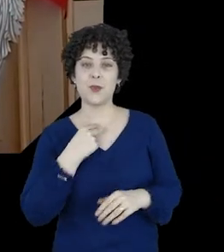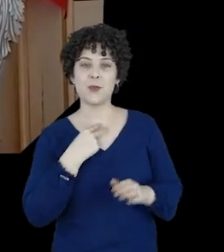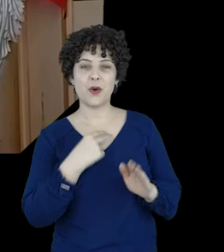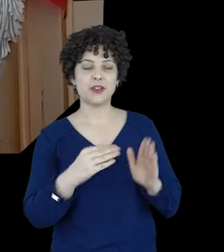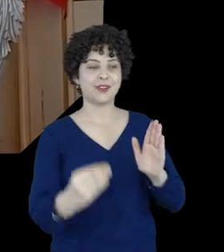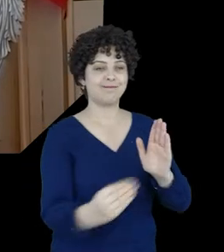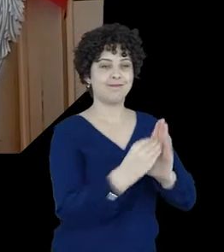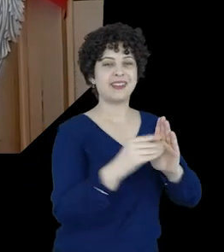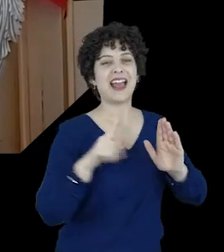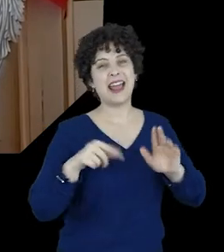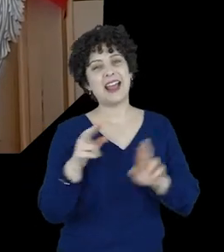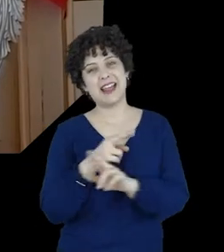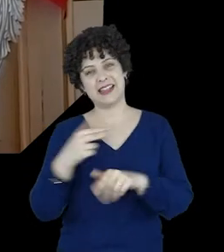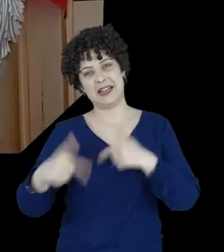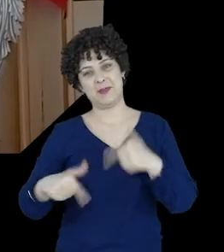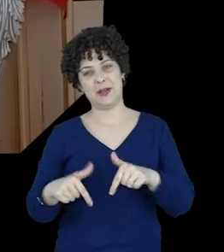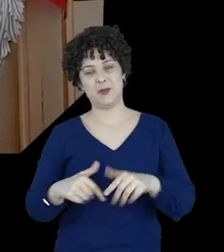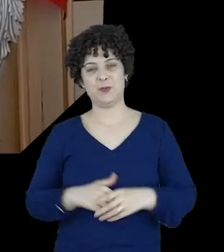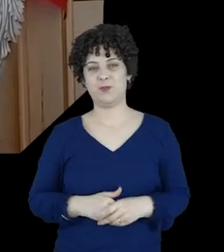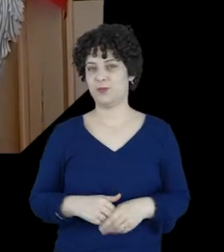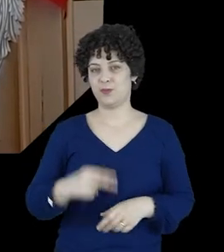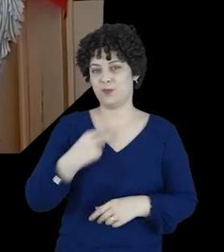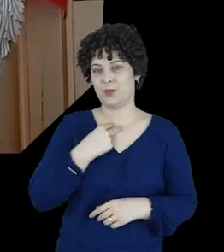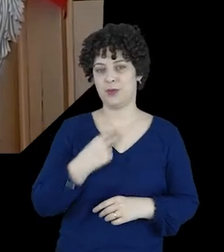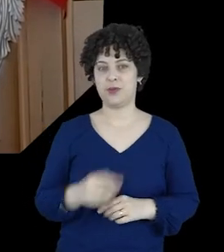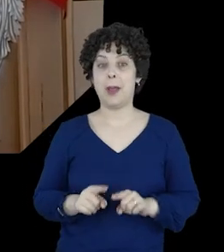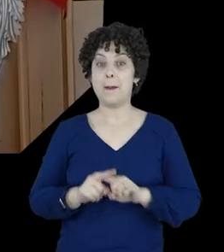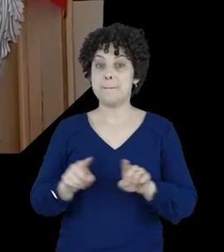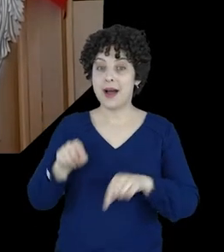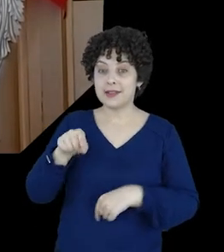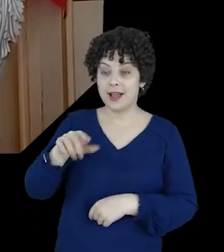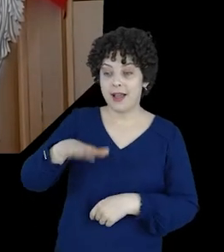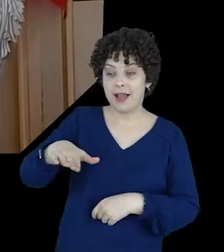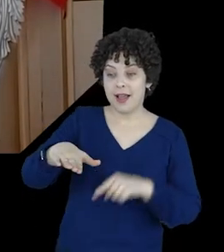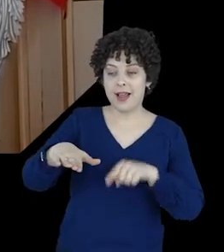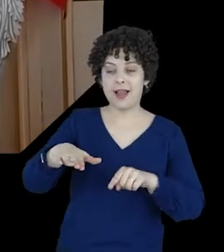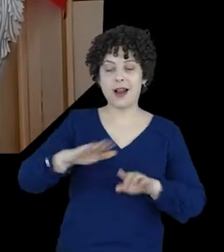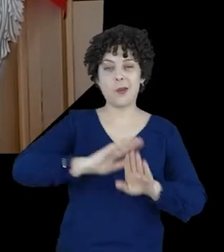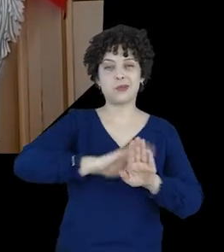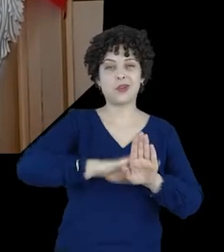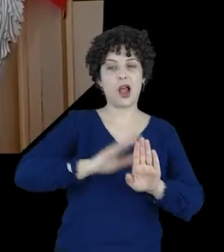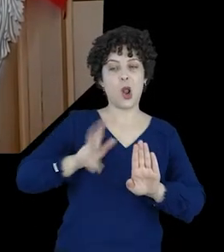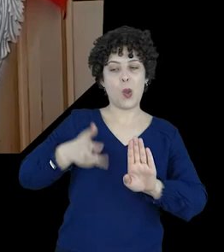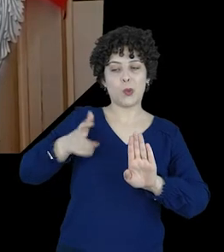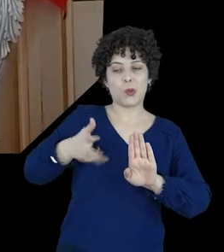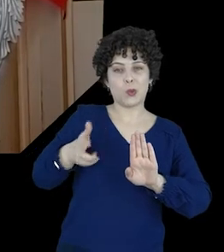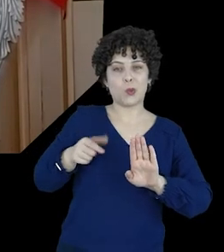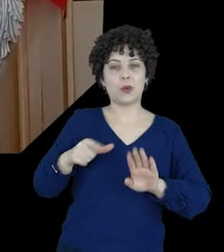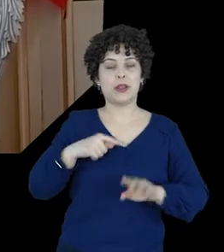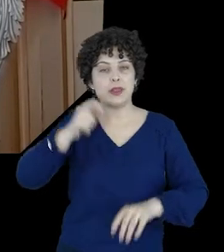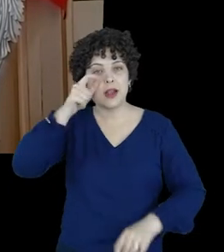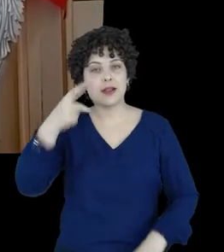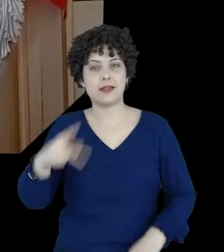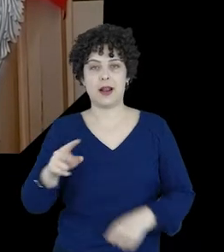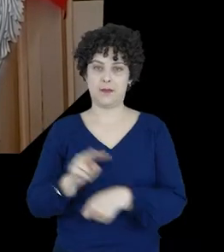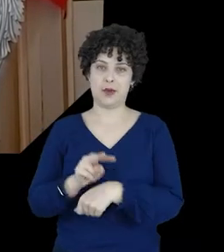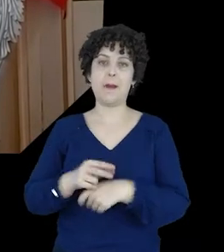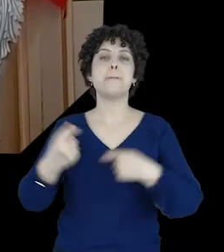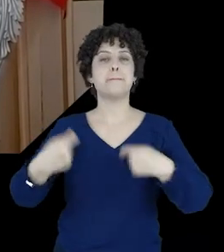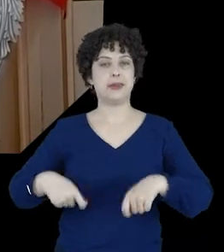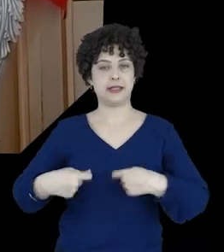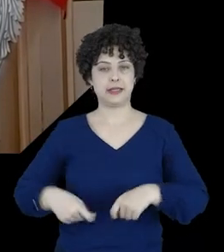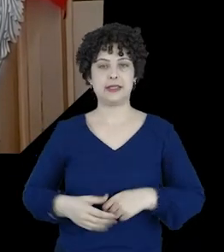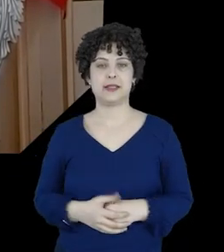Não podemos classificar isso como relação de trabalho, mas a criança gera dinheiro e precisa ter seus interesses